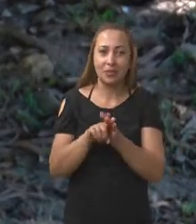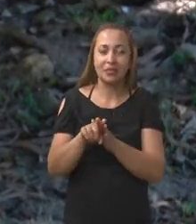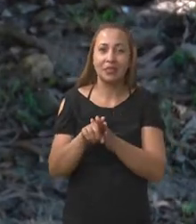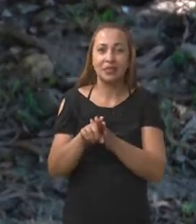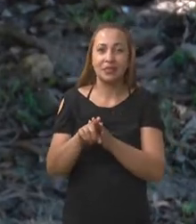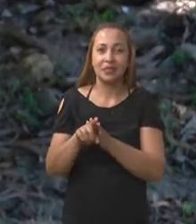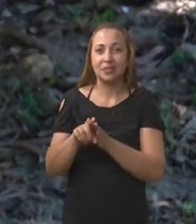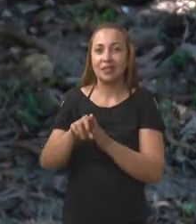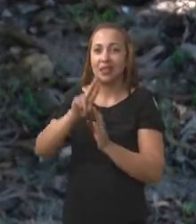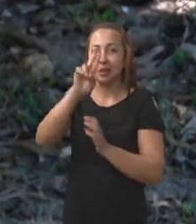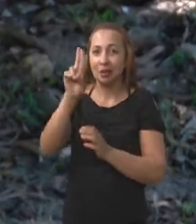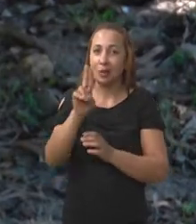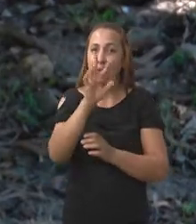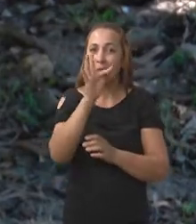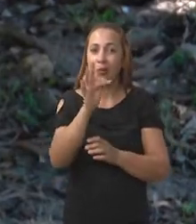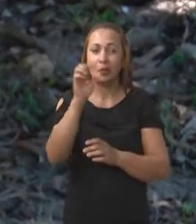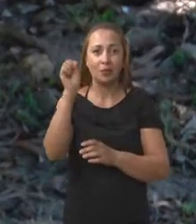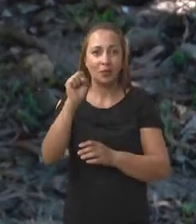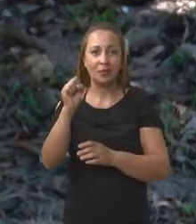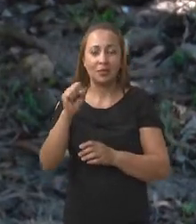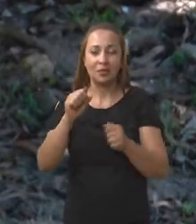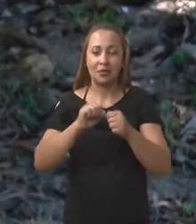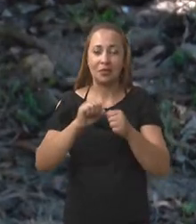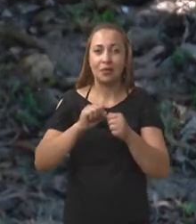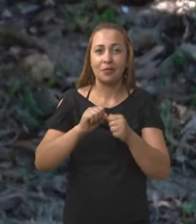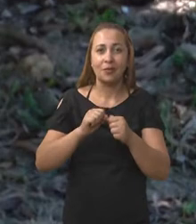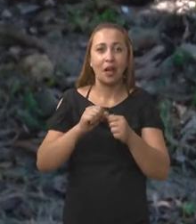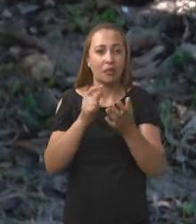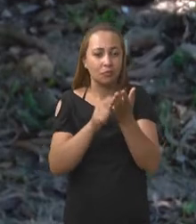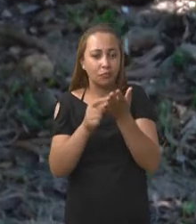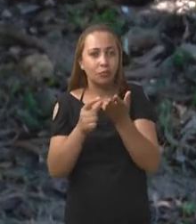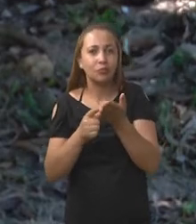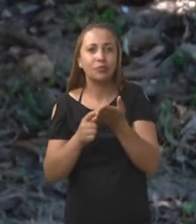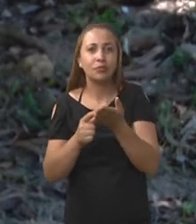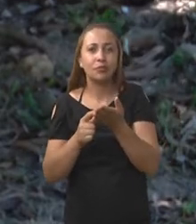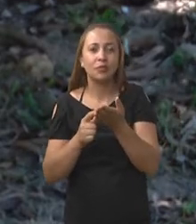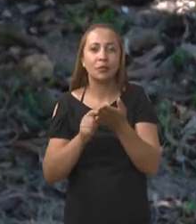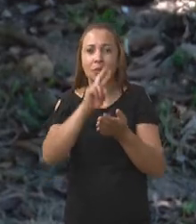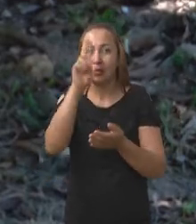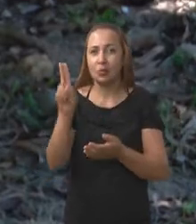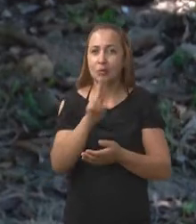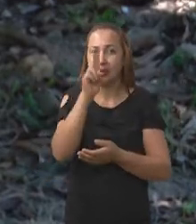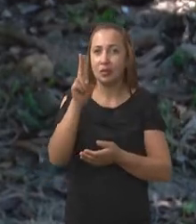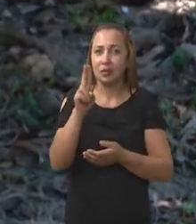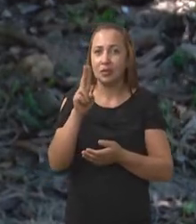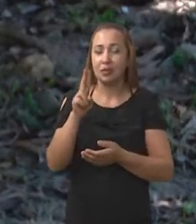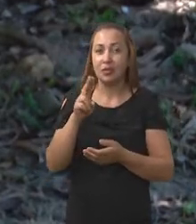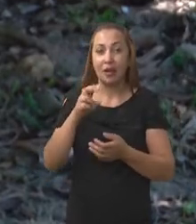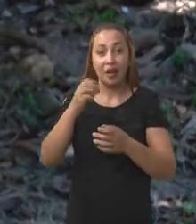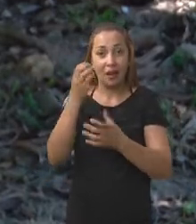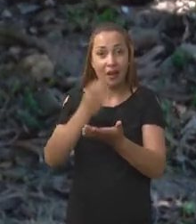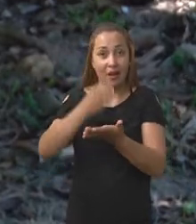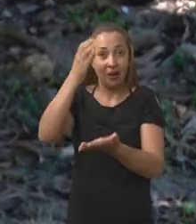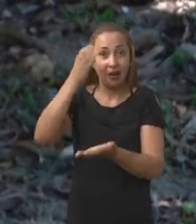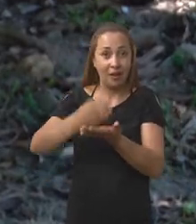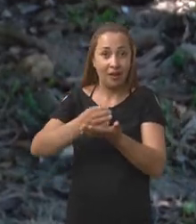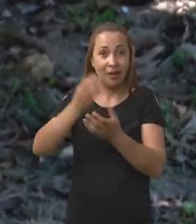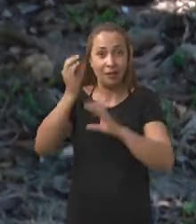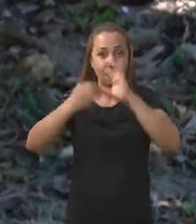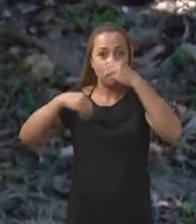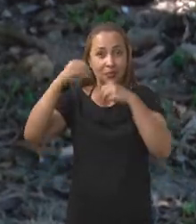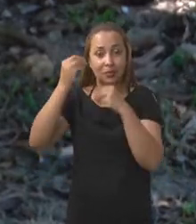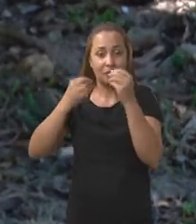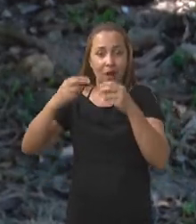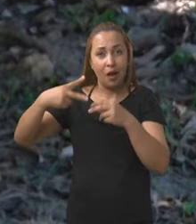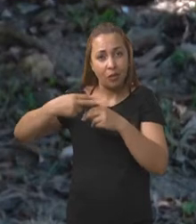Universidade Federal de Sergipe elaborou um dispositivo confeccionado a partir da reutilização de garrafas PET cortadas em